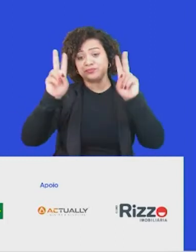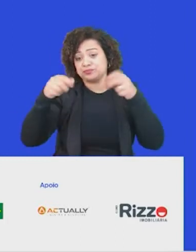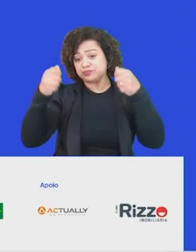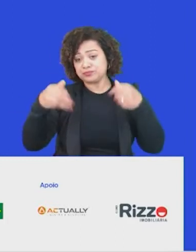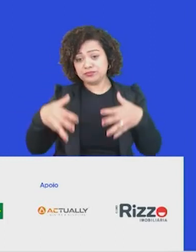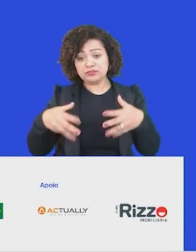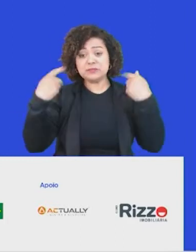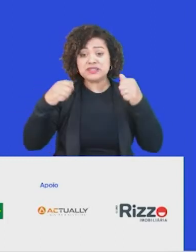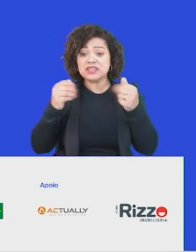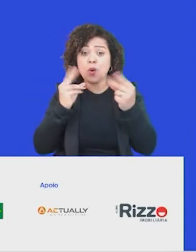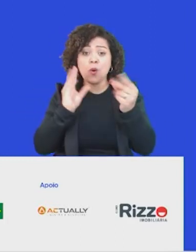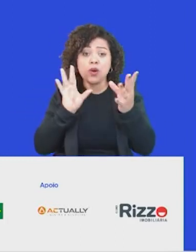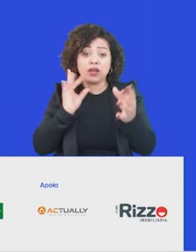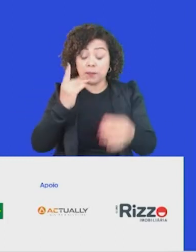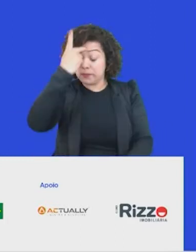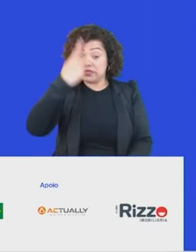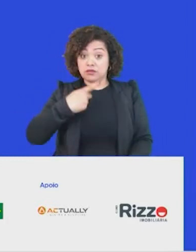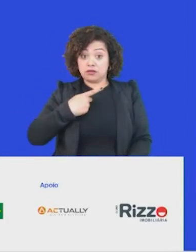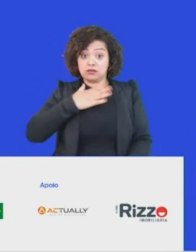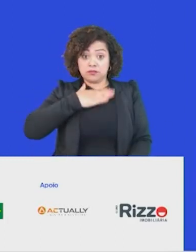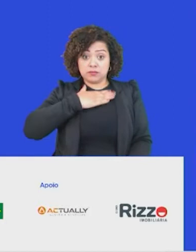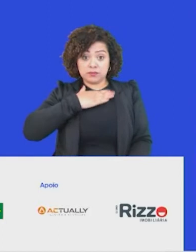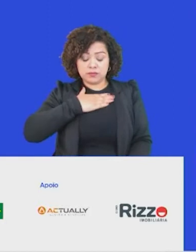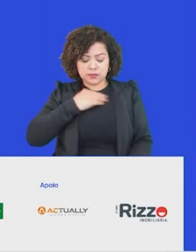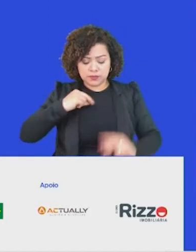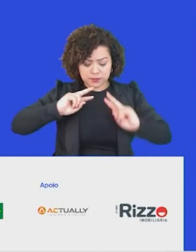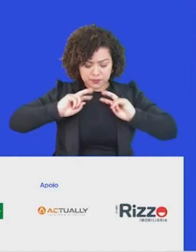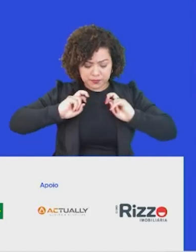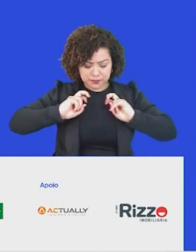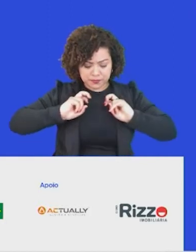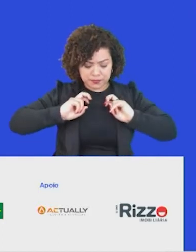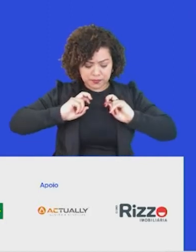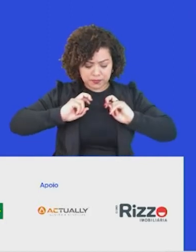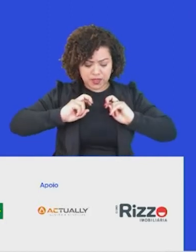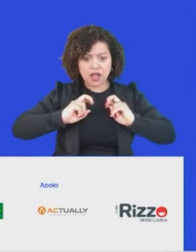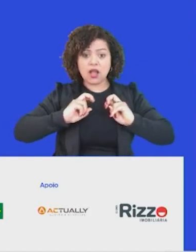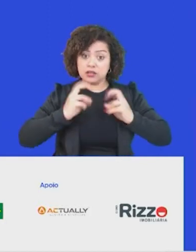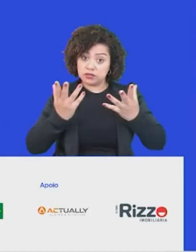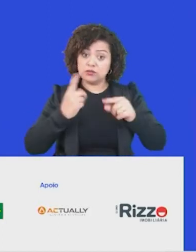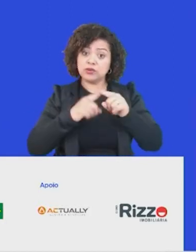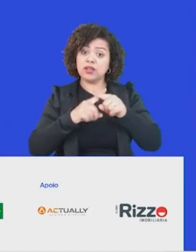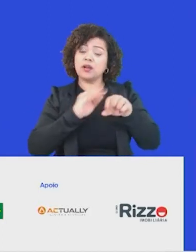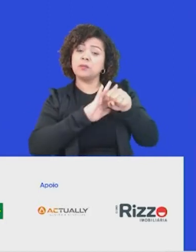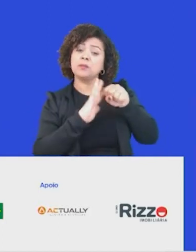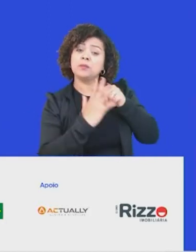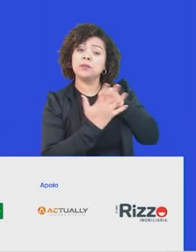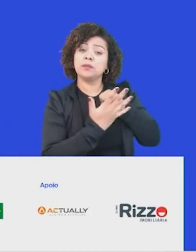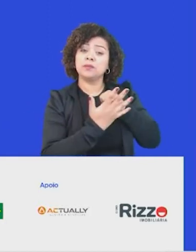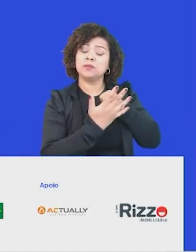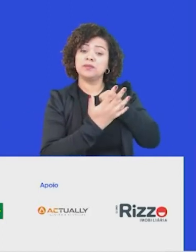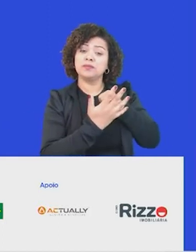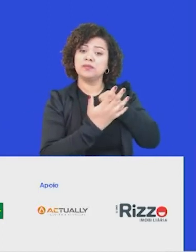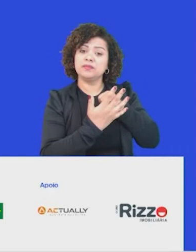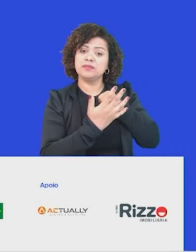a liga começa dentro da gente. A gente aflorou isso durante a situação de pandemia, porque trouxe a finitude da vida com muita clareza,